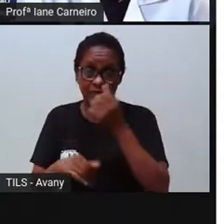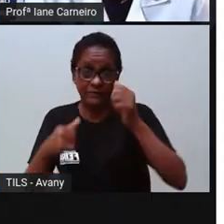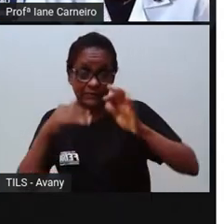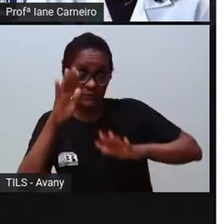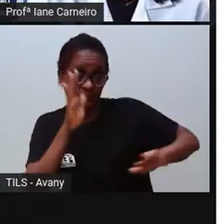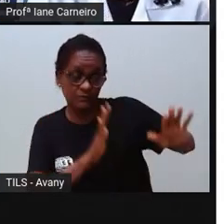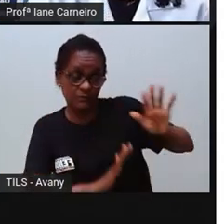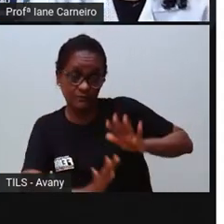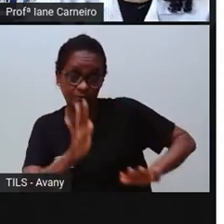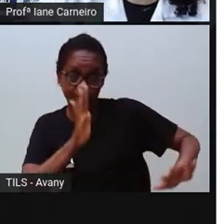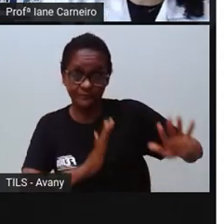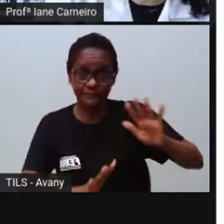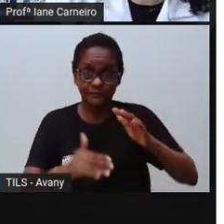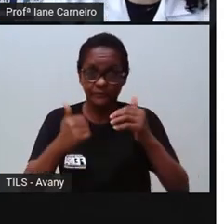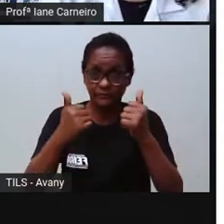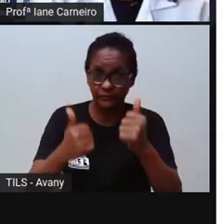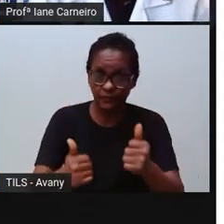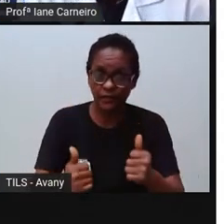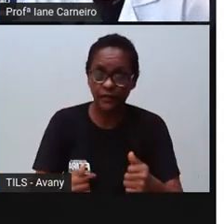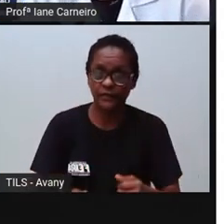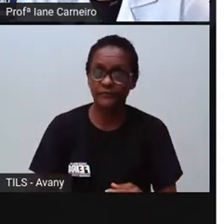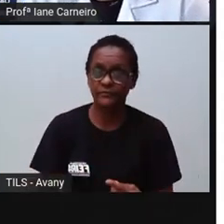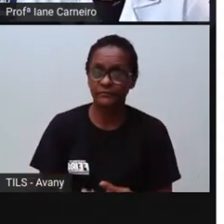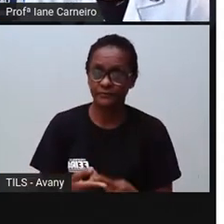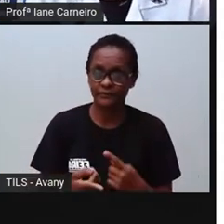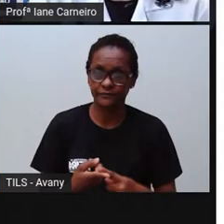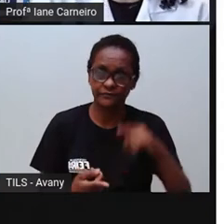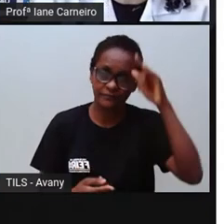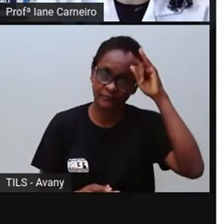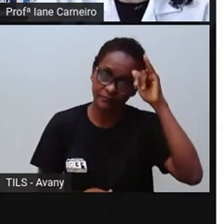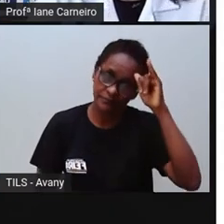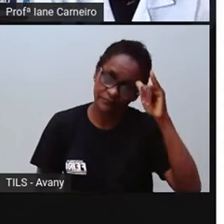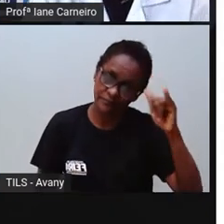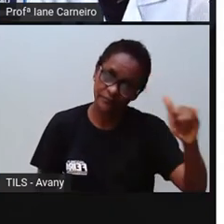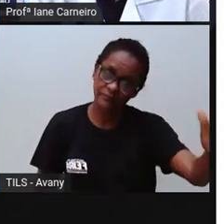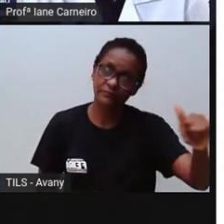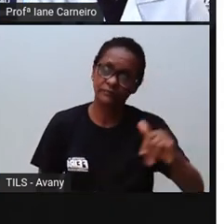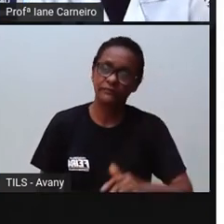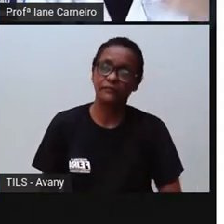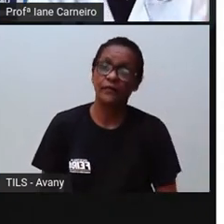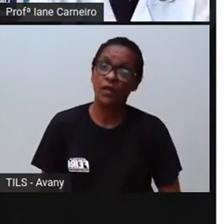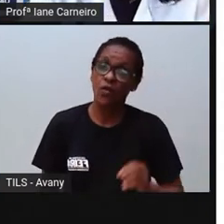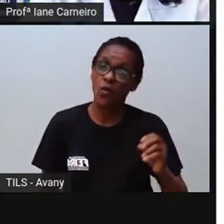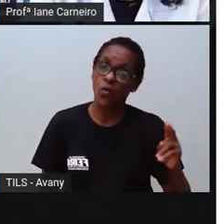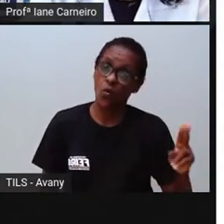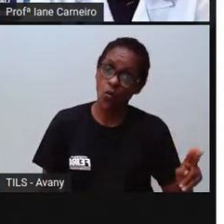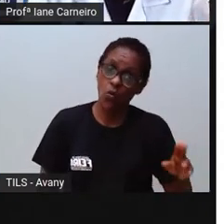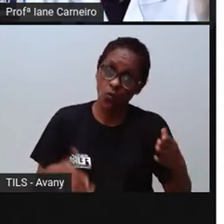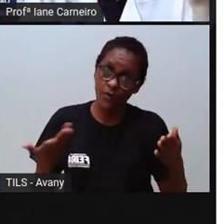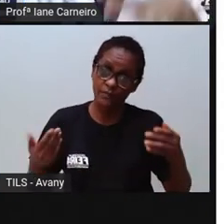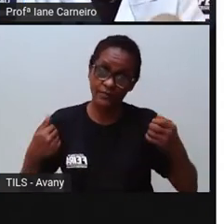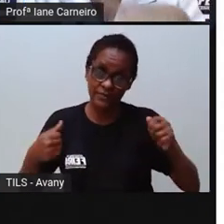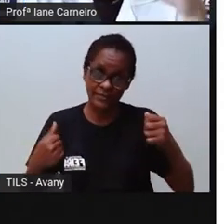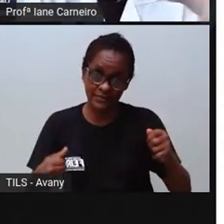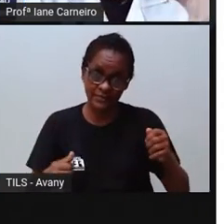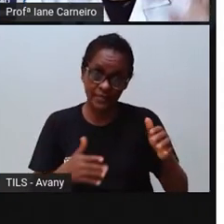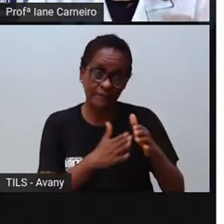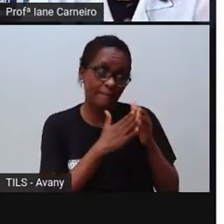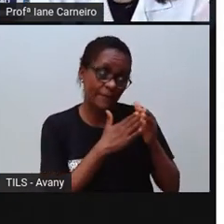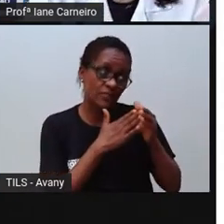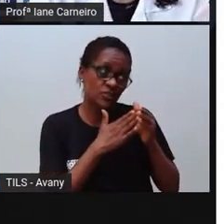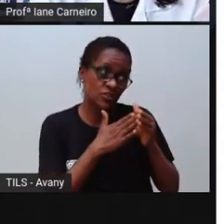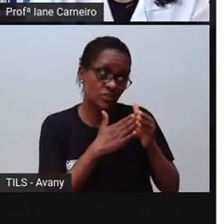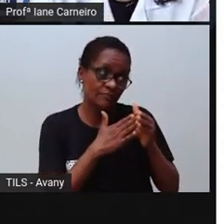Então, o recomendado é que as crianças evitem esse ambiente, né, ou quando precisar ir à cozinha, estar sempre na